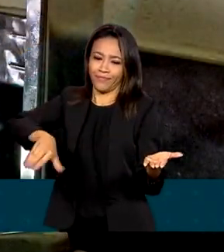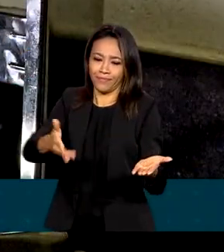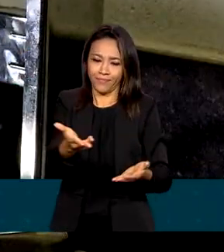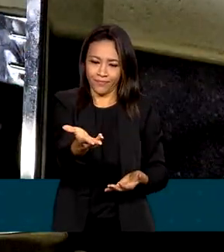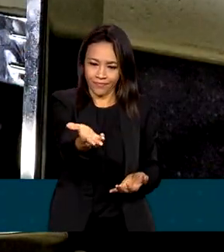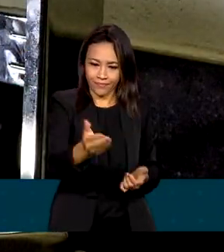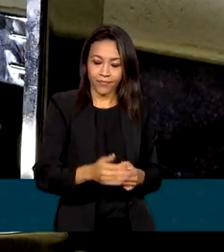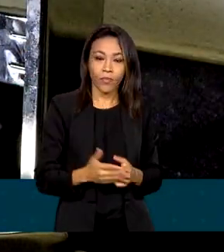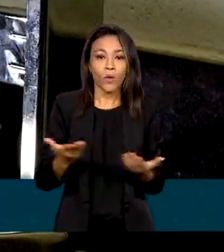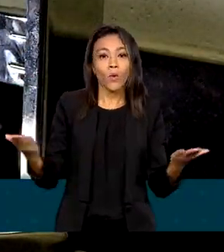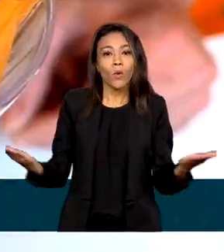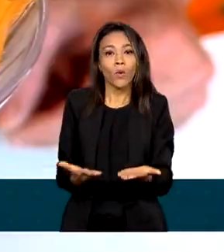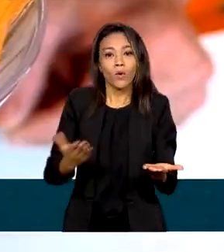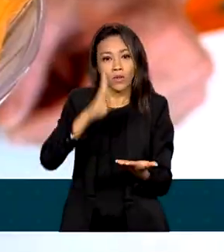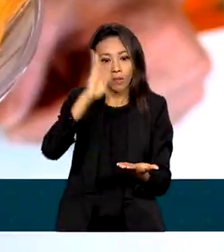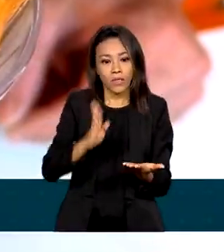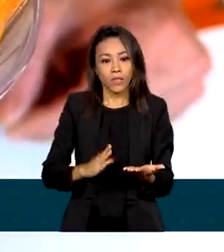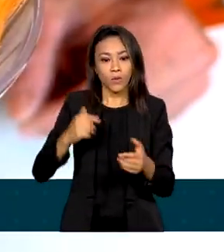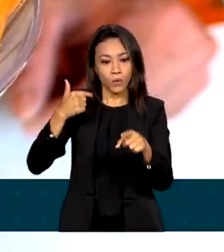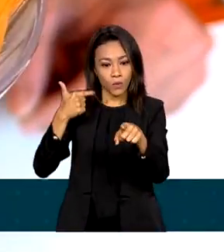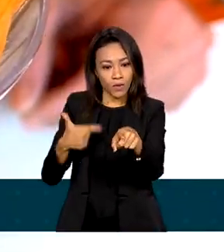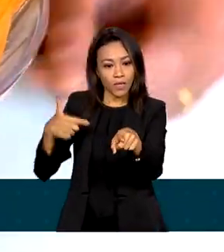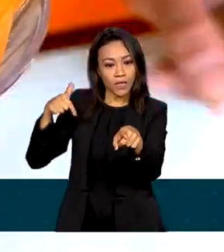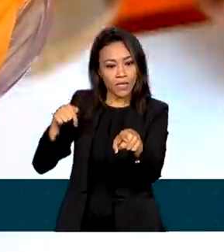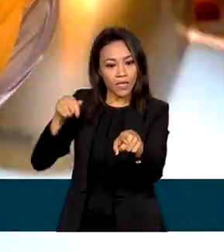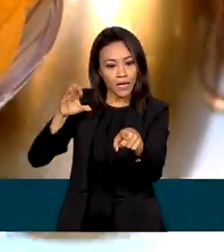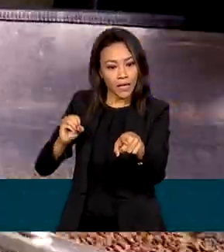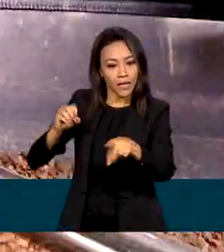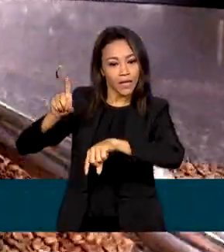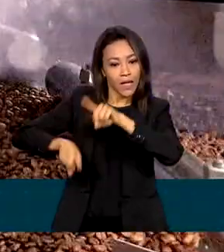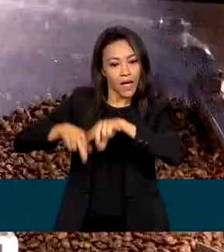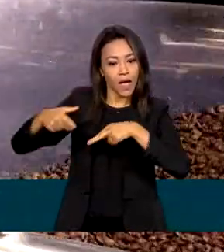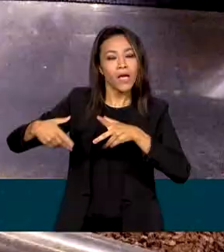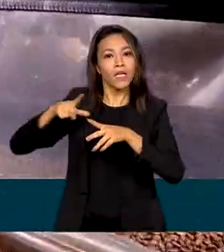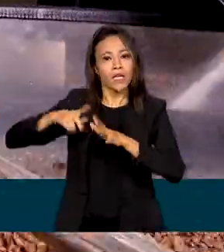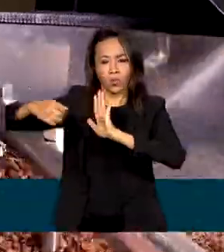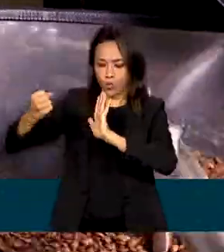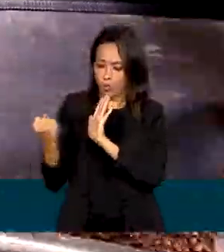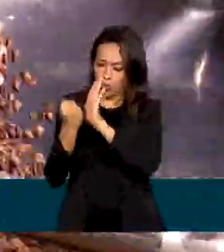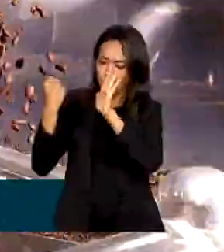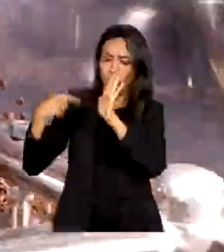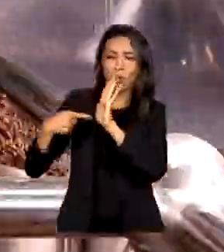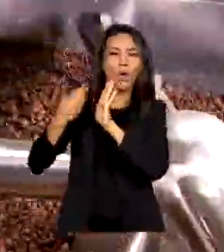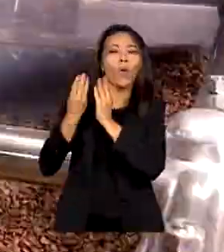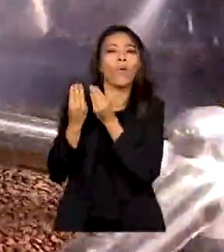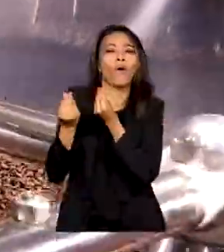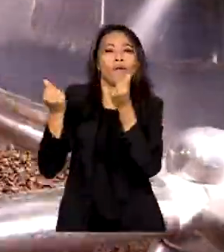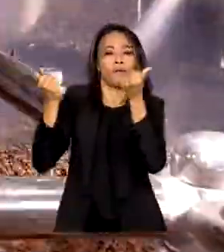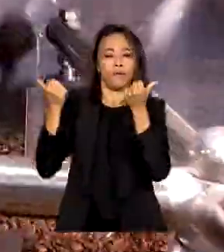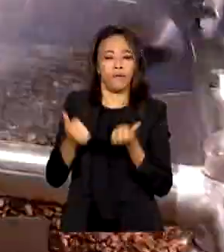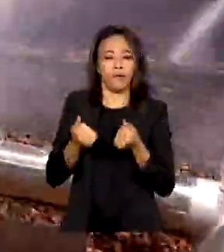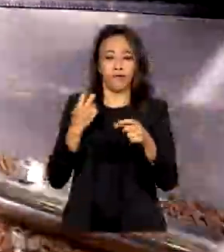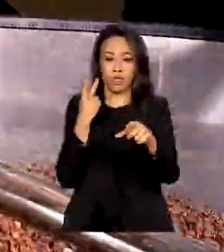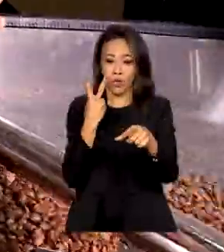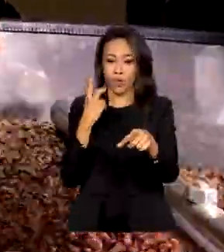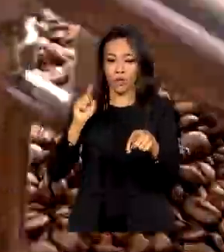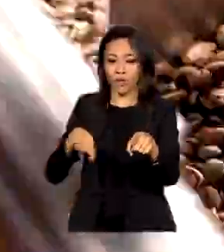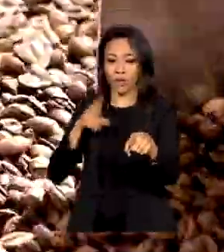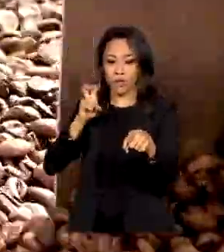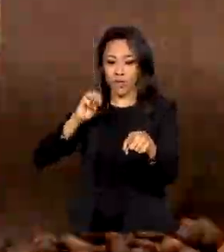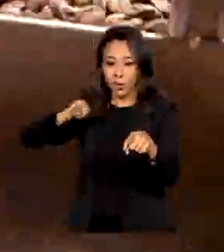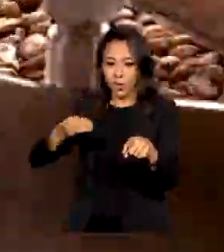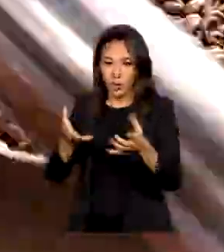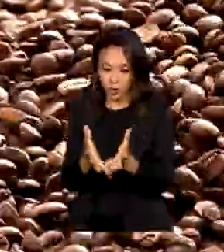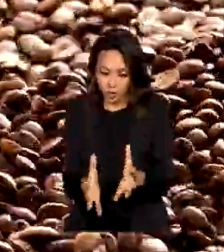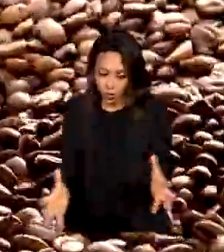Hoje o Brasil tem 270 produtos com o selo gourmet. Cerca de 2 milhões e meio de sacas de